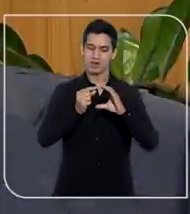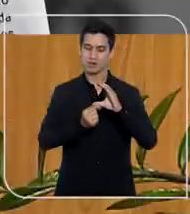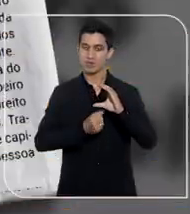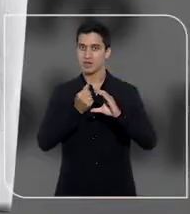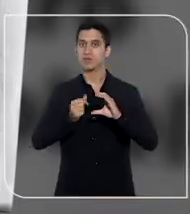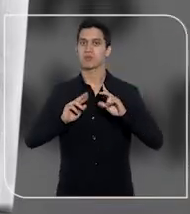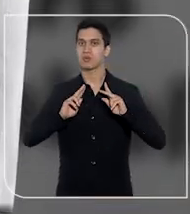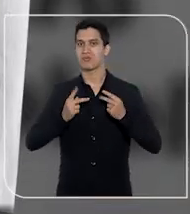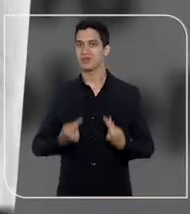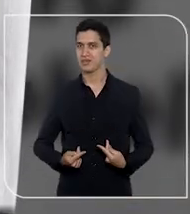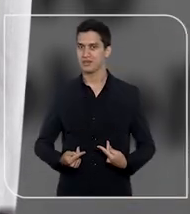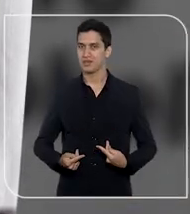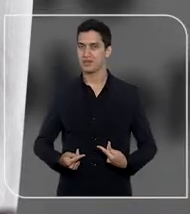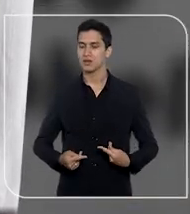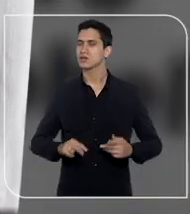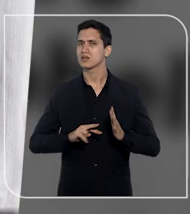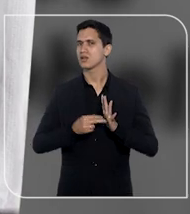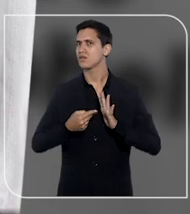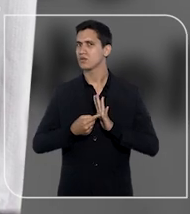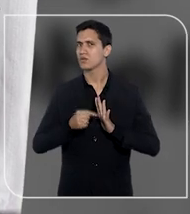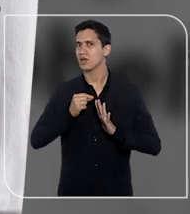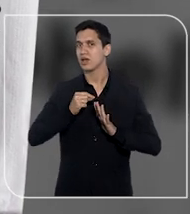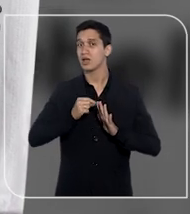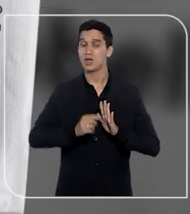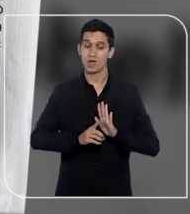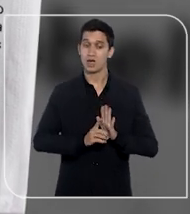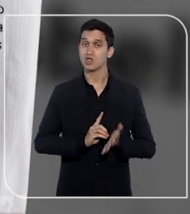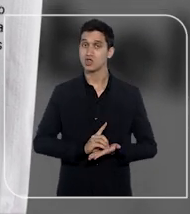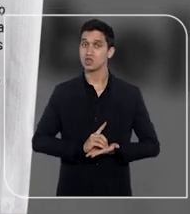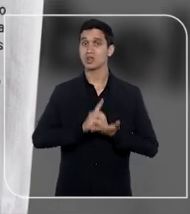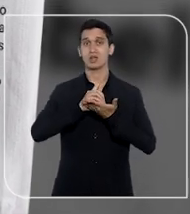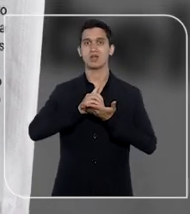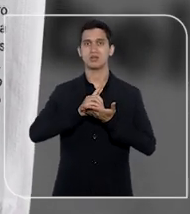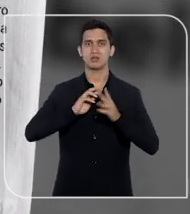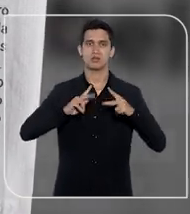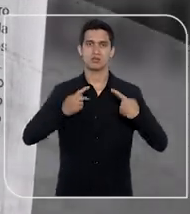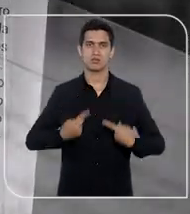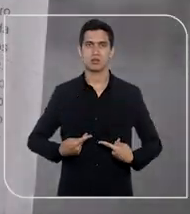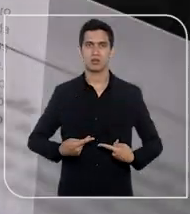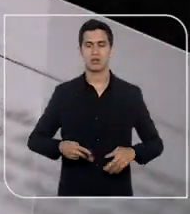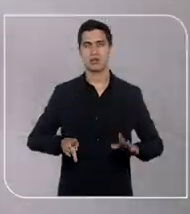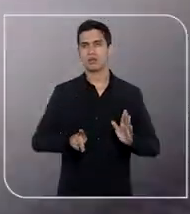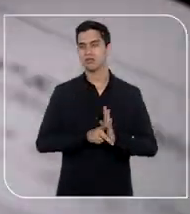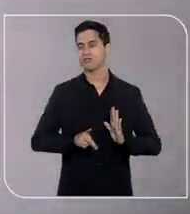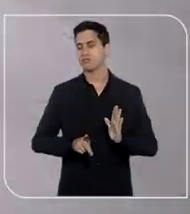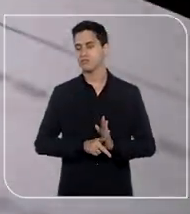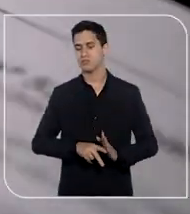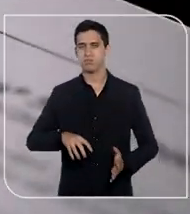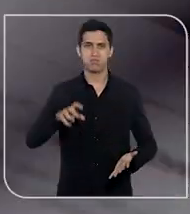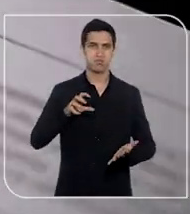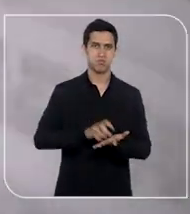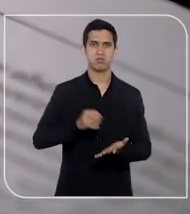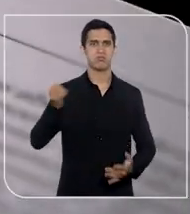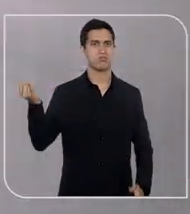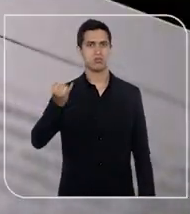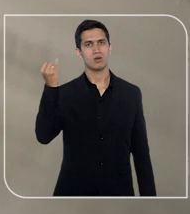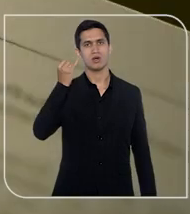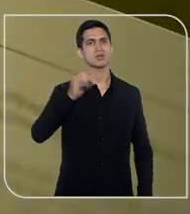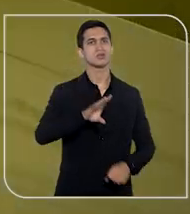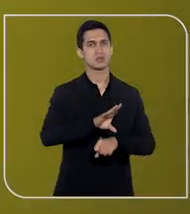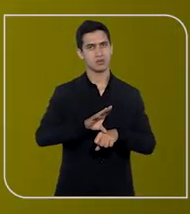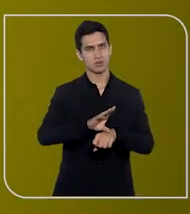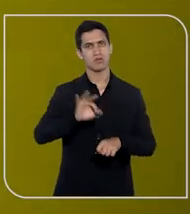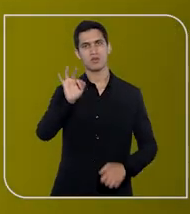humanista, que se baseia na dignidade da pessoa humana, um princípio central em nossa Constituição